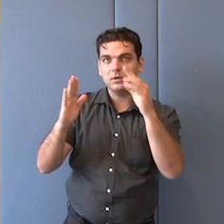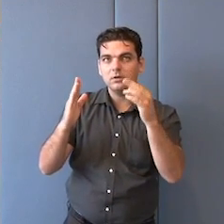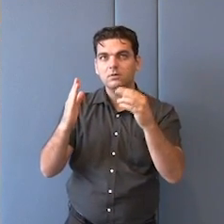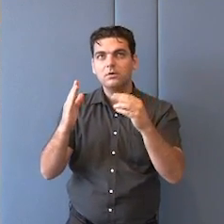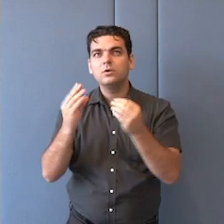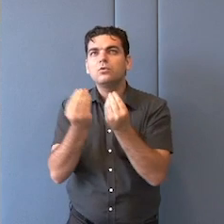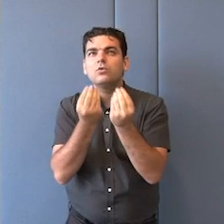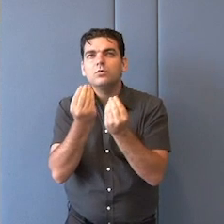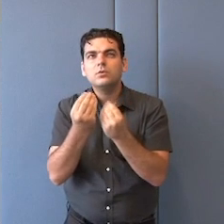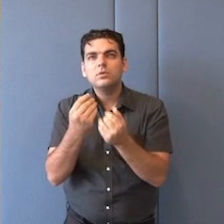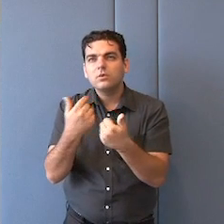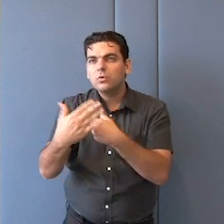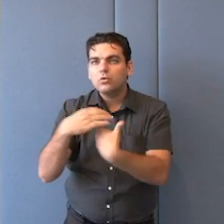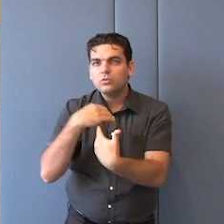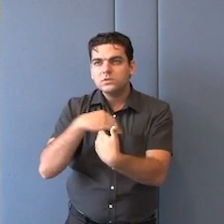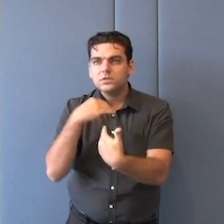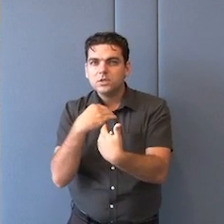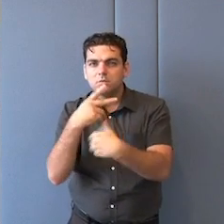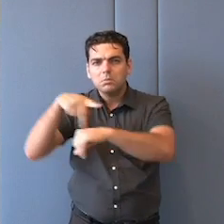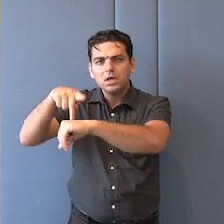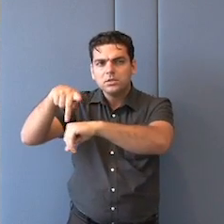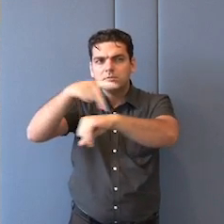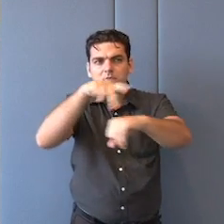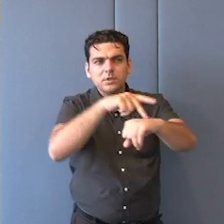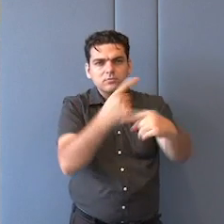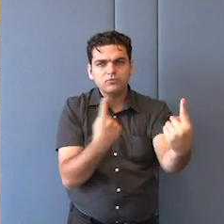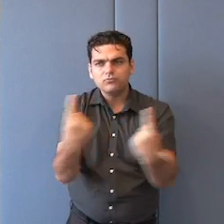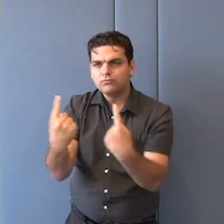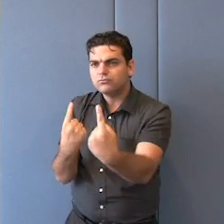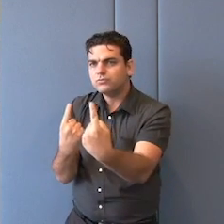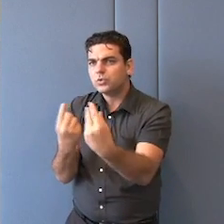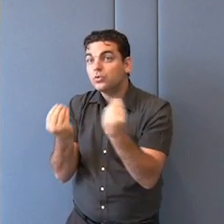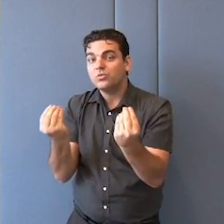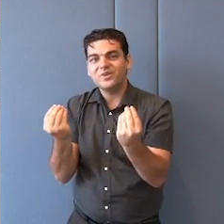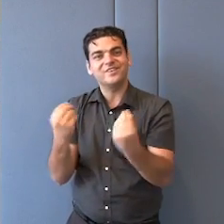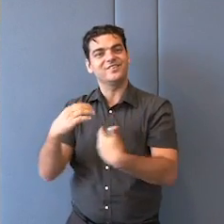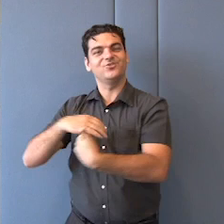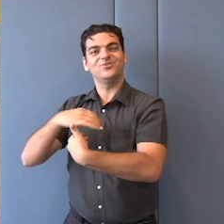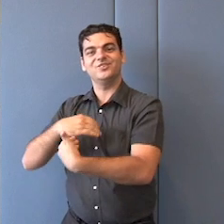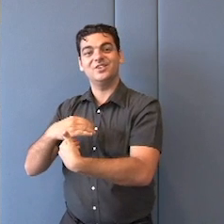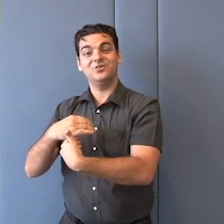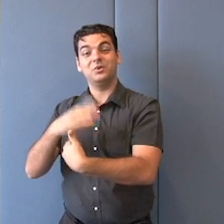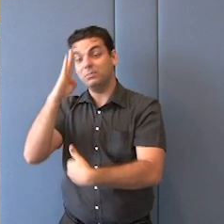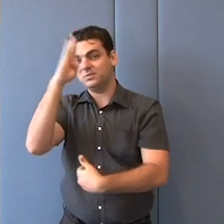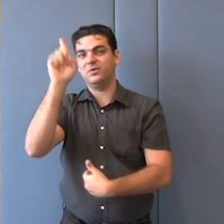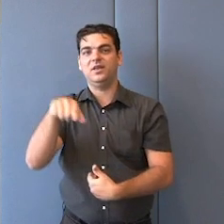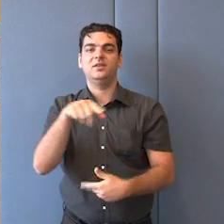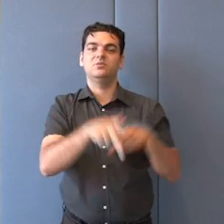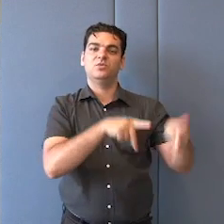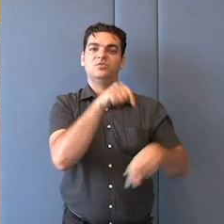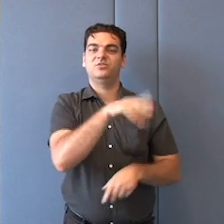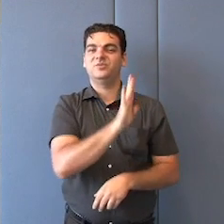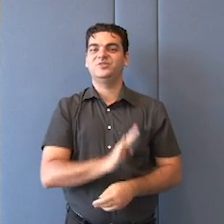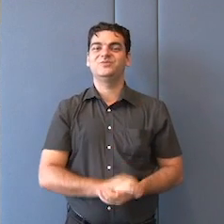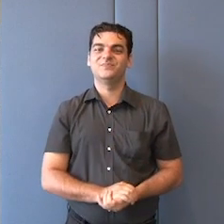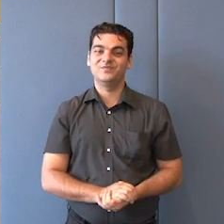relações internacionais do Brasil, que é algo que acho que vai além, vai além do nosso conceito de política externa